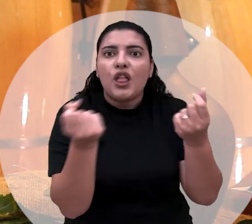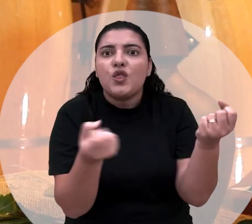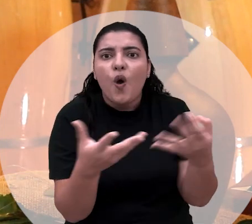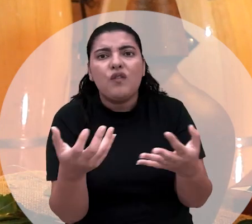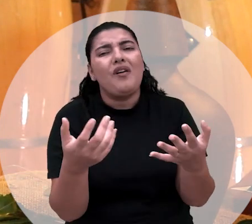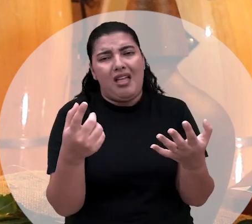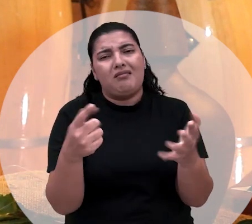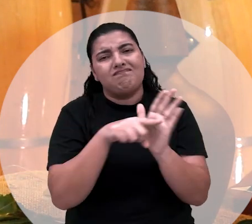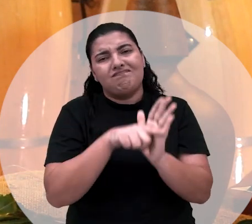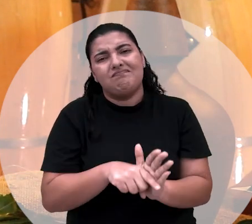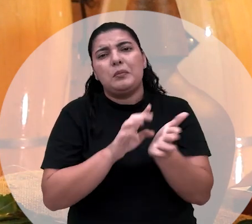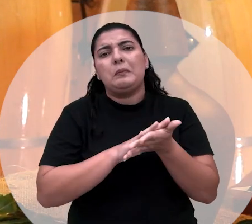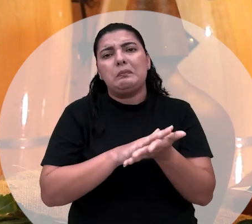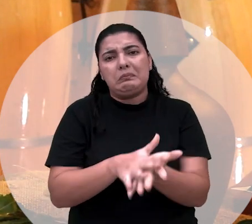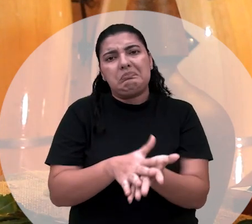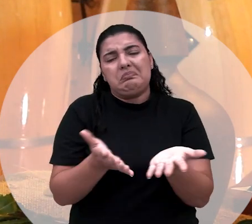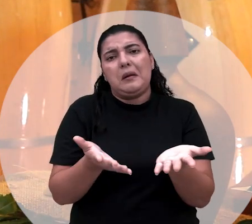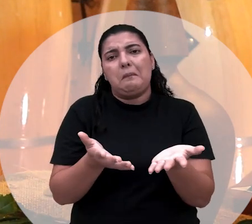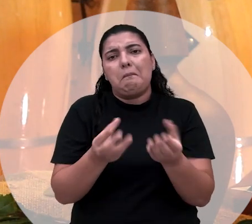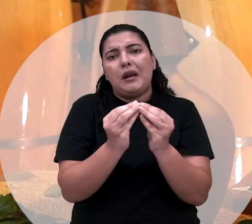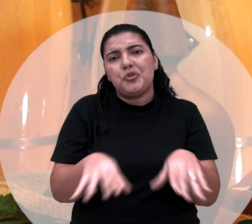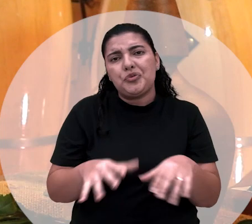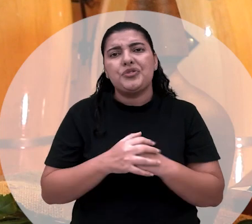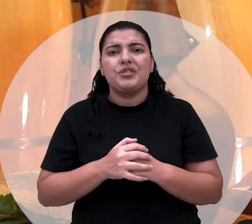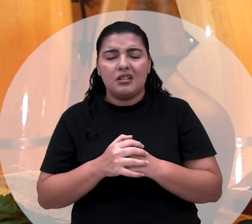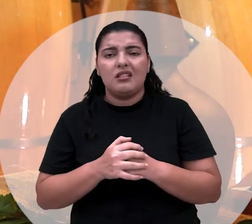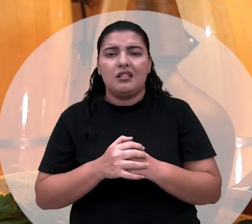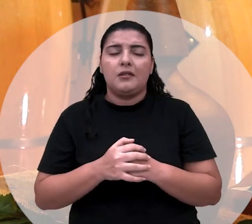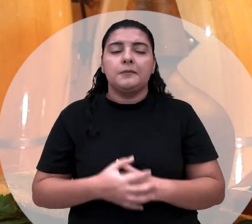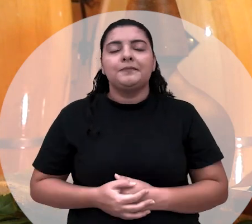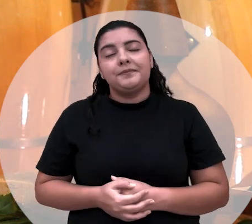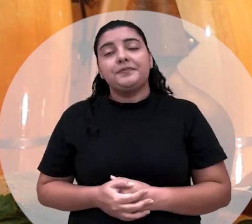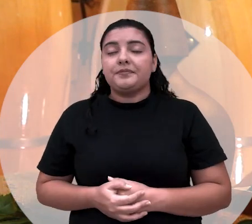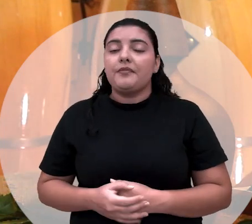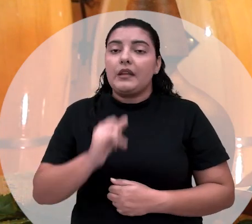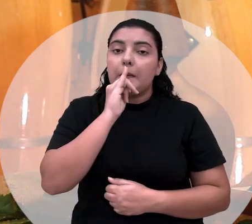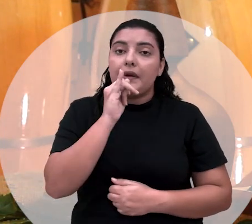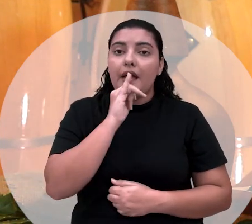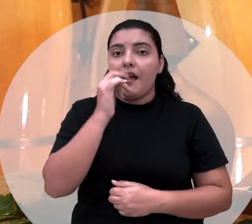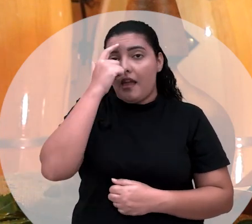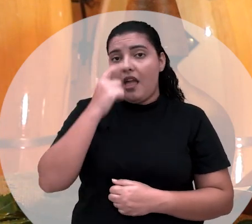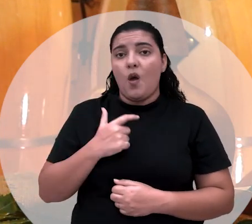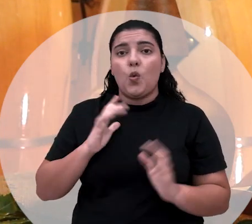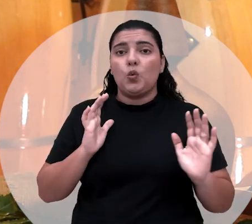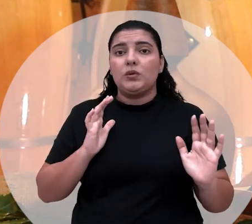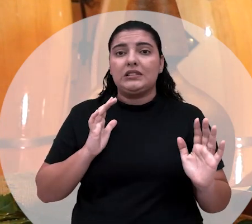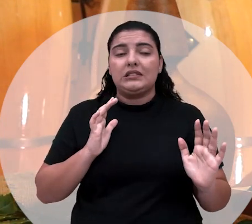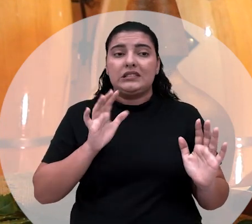negativo para nós. E eu chego, você faz com que eu não acredite no